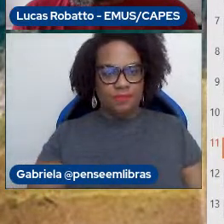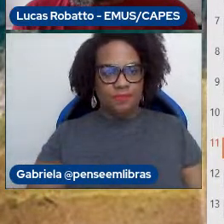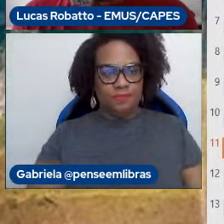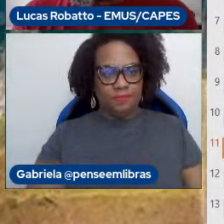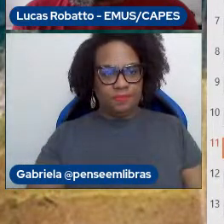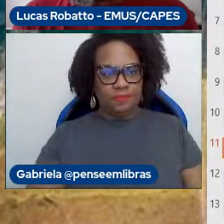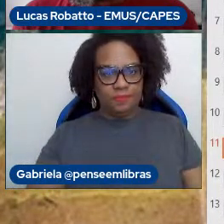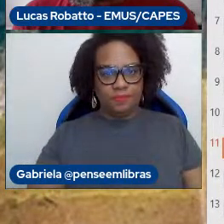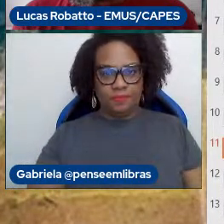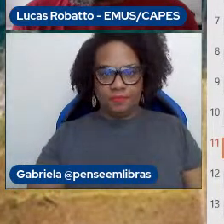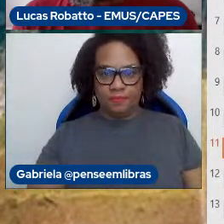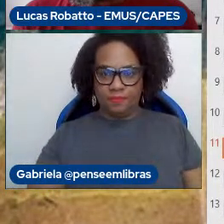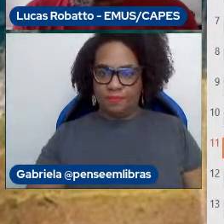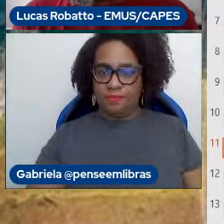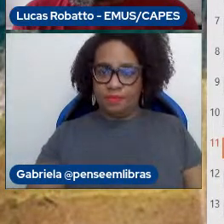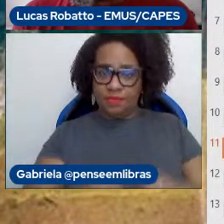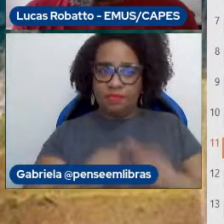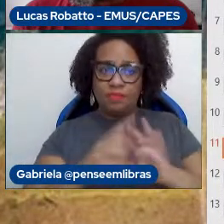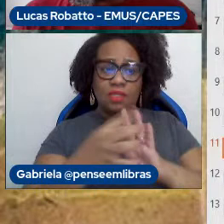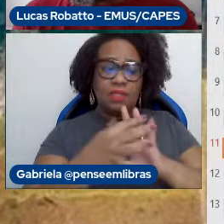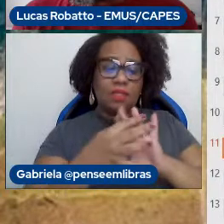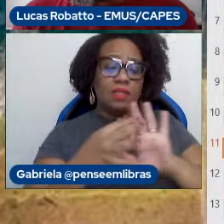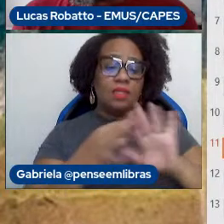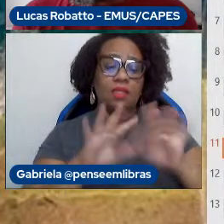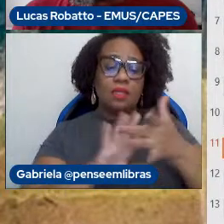os dedos por causa da agitação